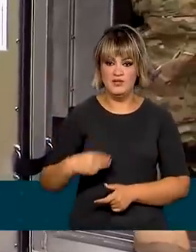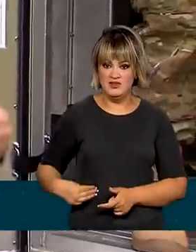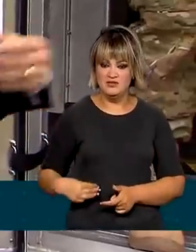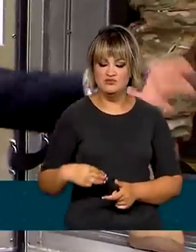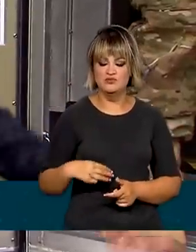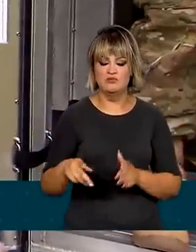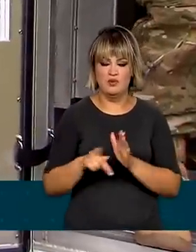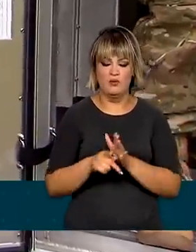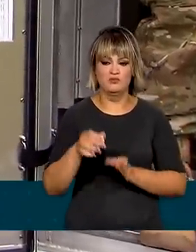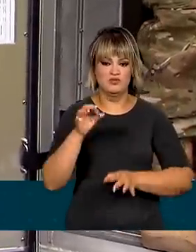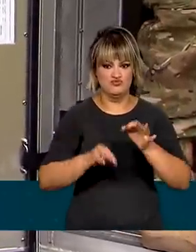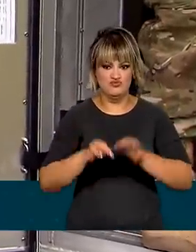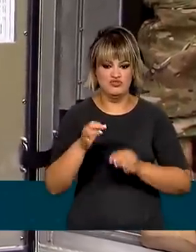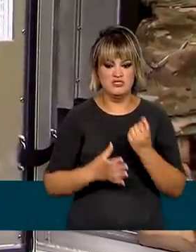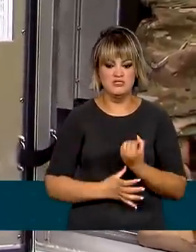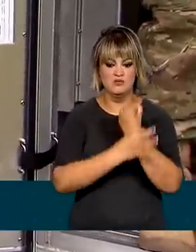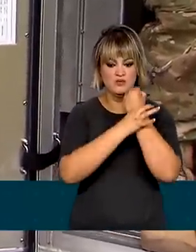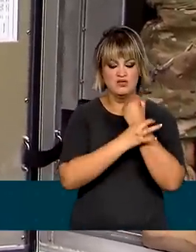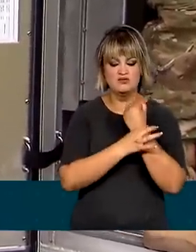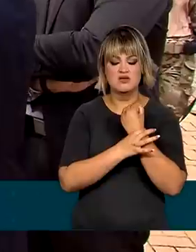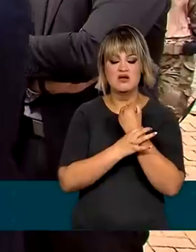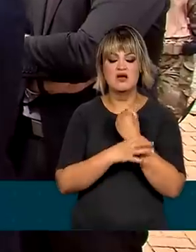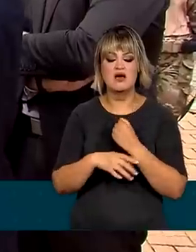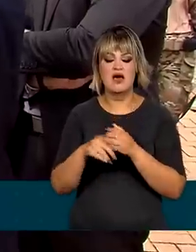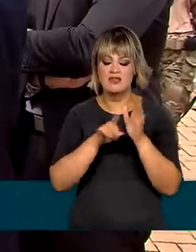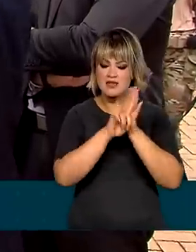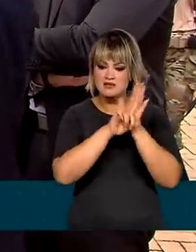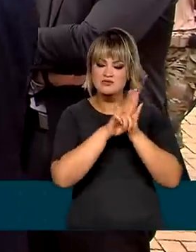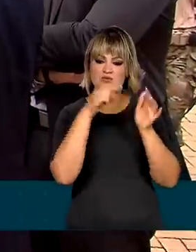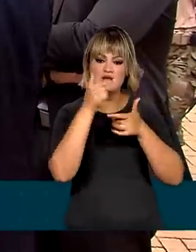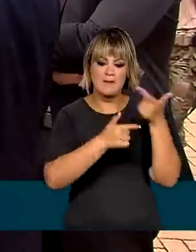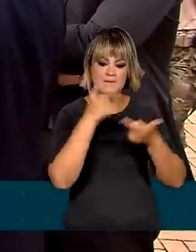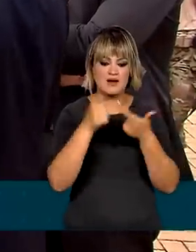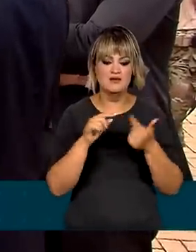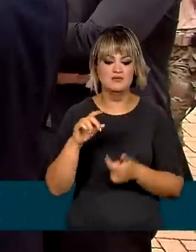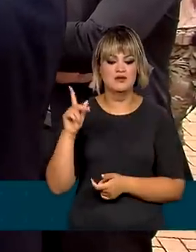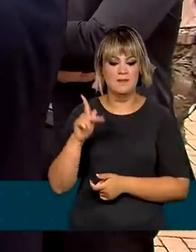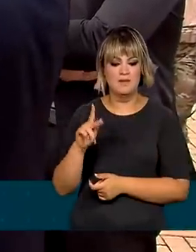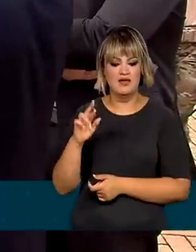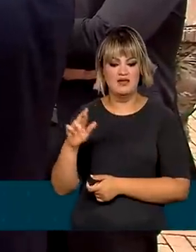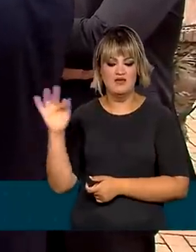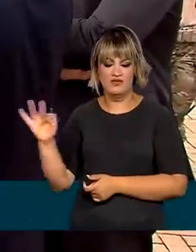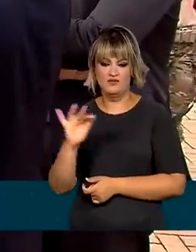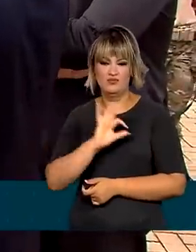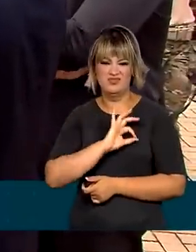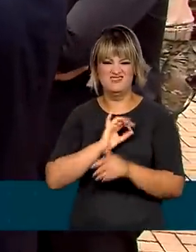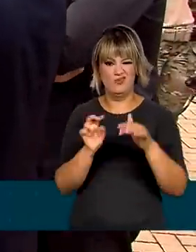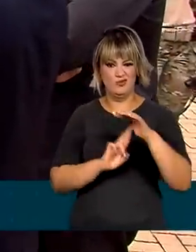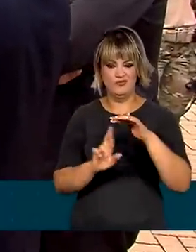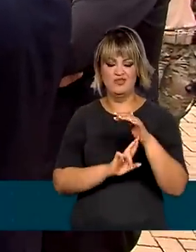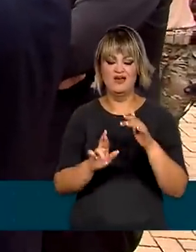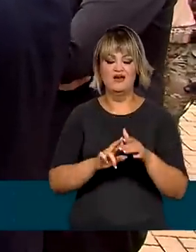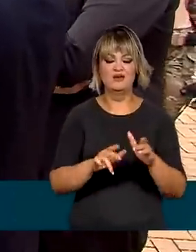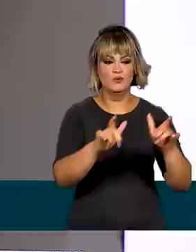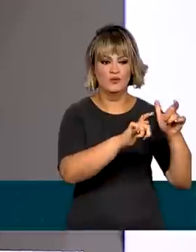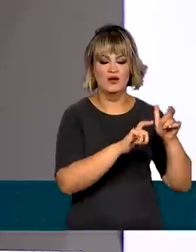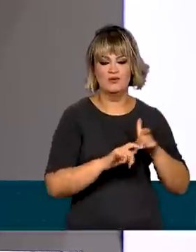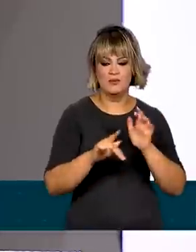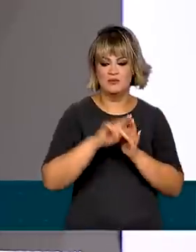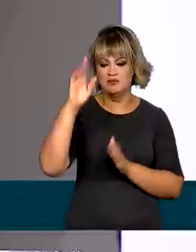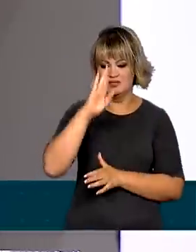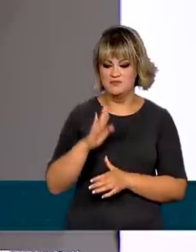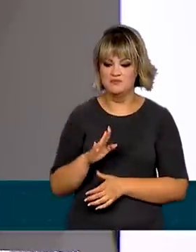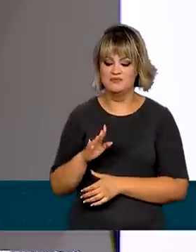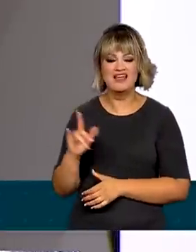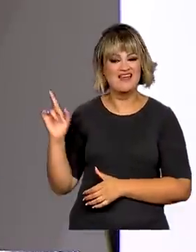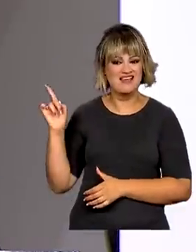Justiça e Segurança Pública, Anderson Torres, analisou o trabalho realizado pela PRF nas estradas do país. Operação